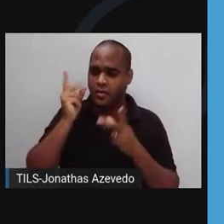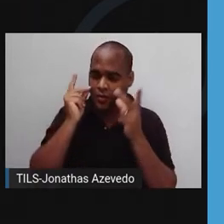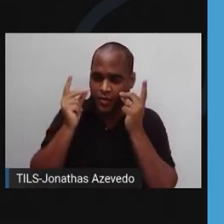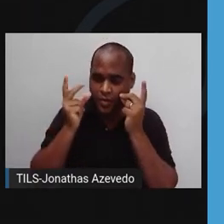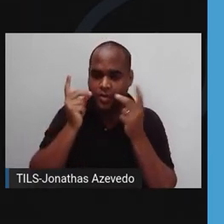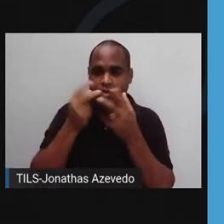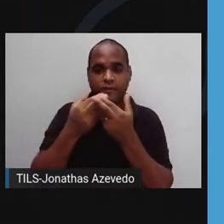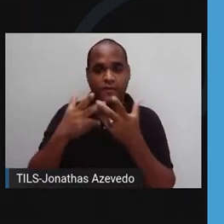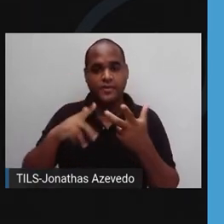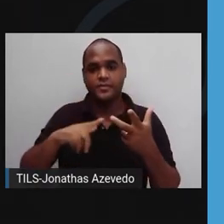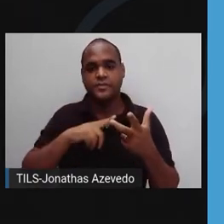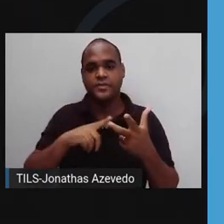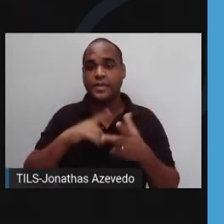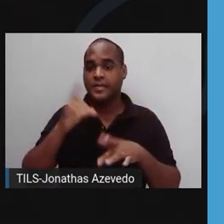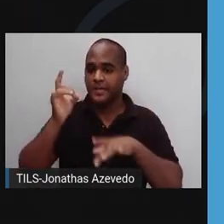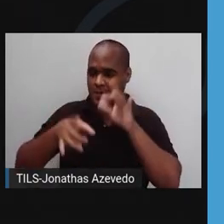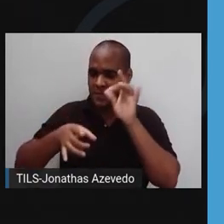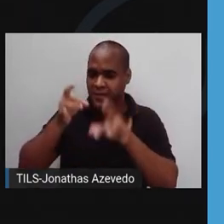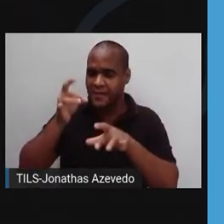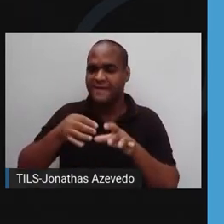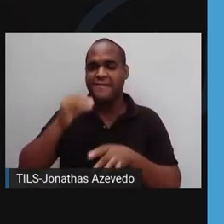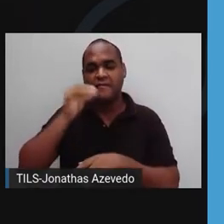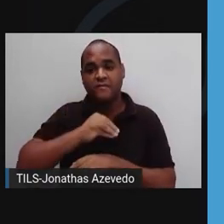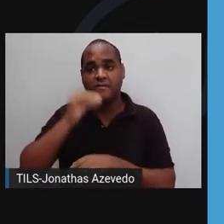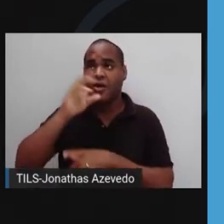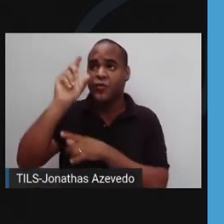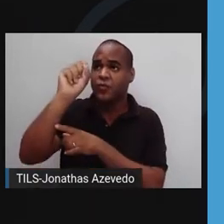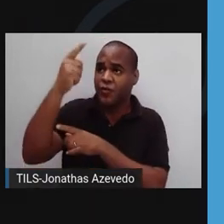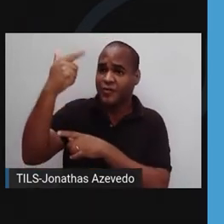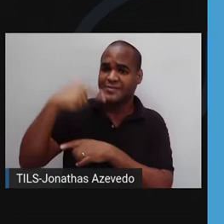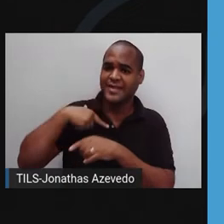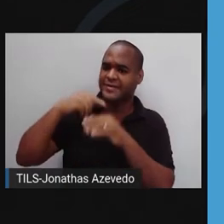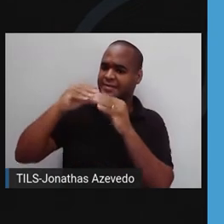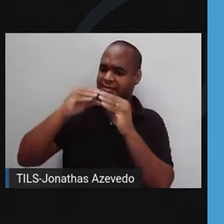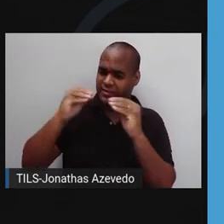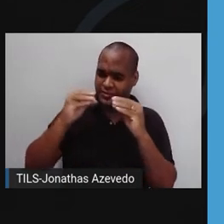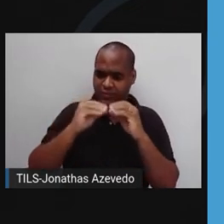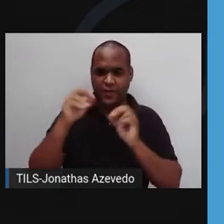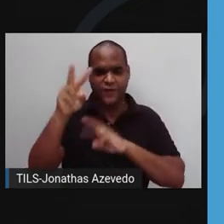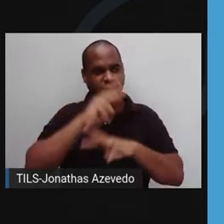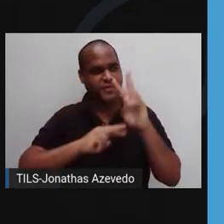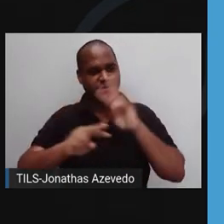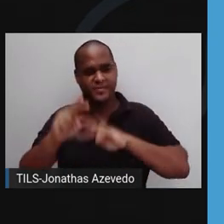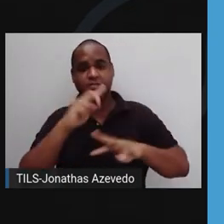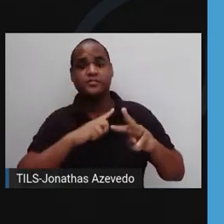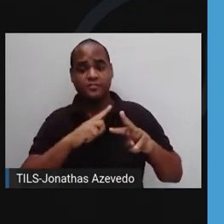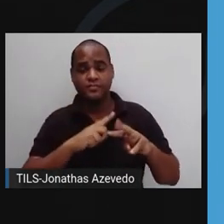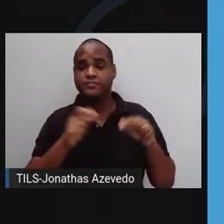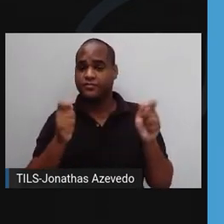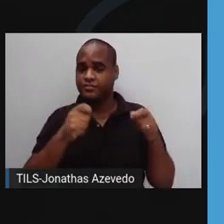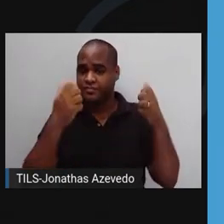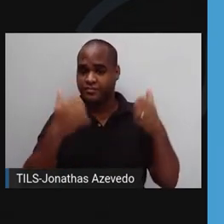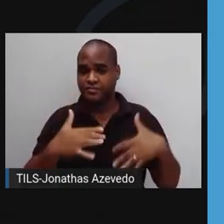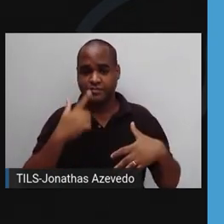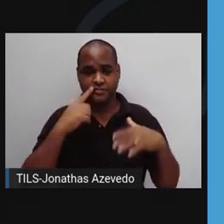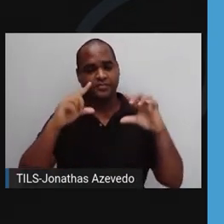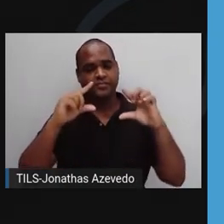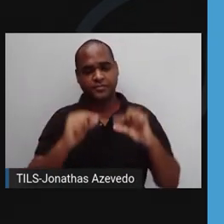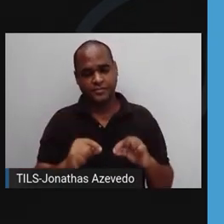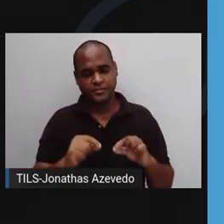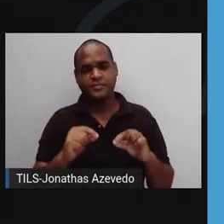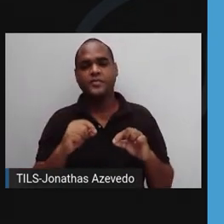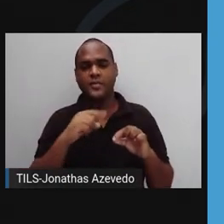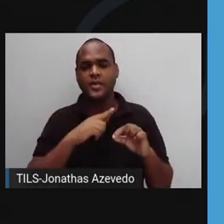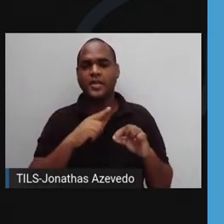refrigerante náufragas são enfraquecidas pela luz solar e destruídas em pequenos pedaços pelo vento e pelas ondas. Porém, mesmo com tamanho reduzido, elas ainda